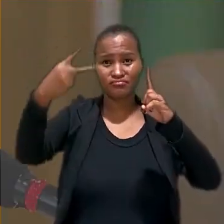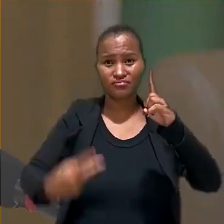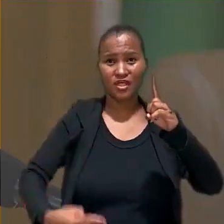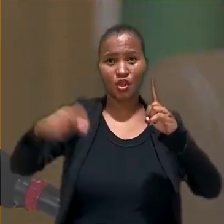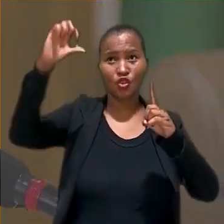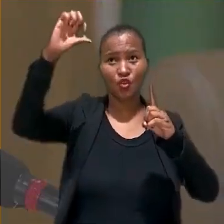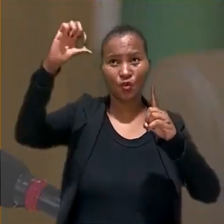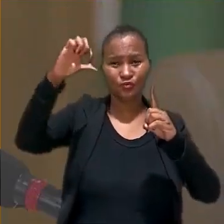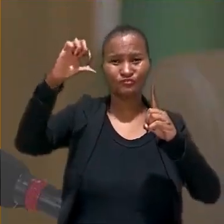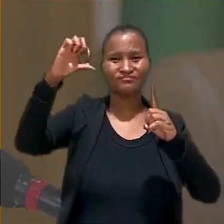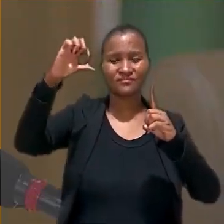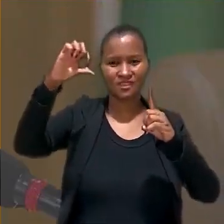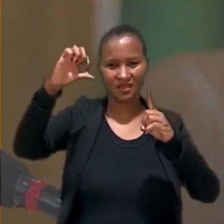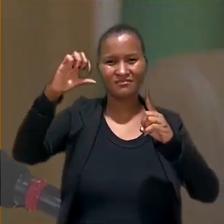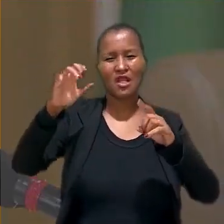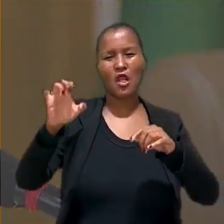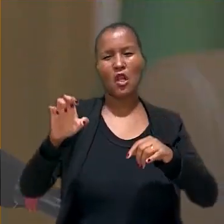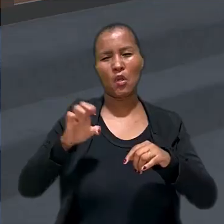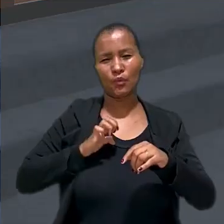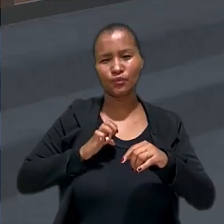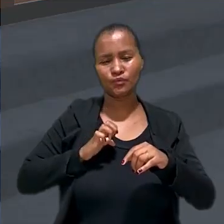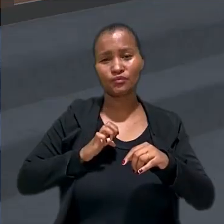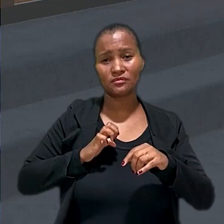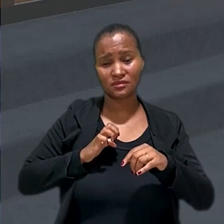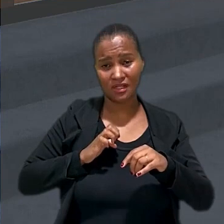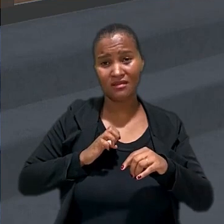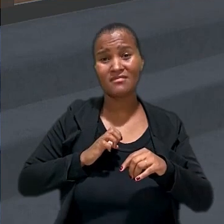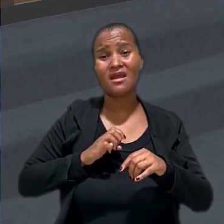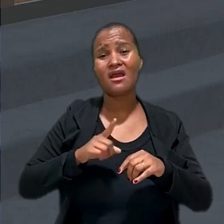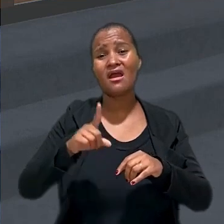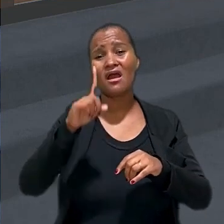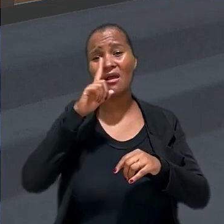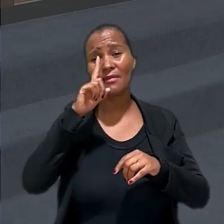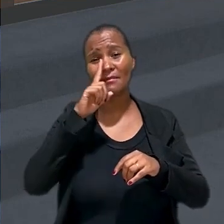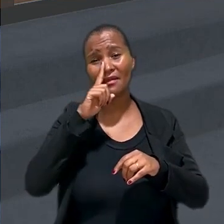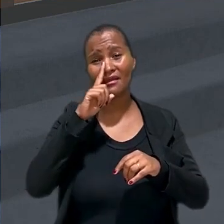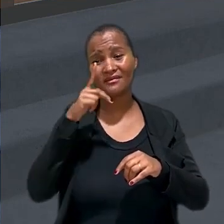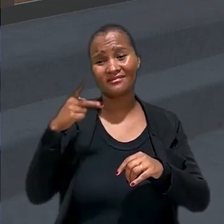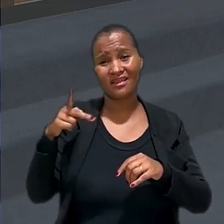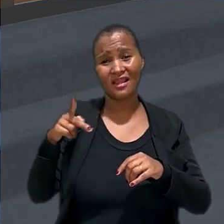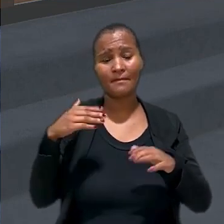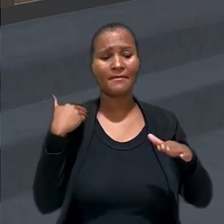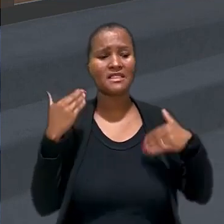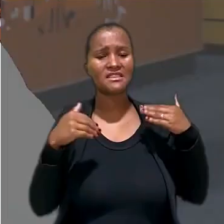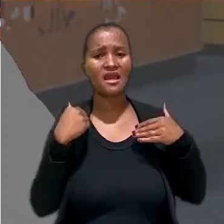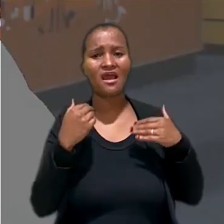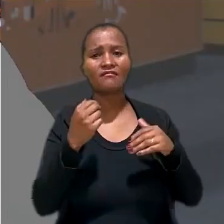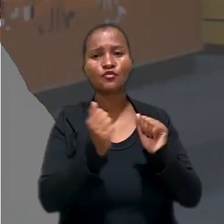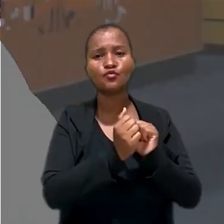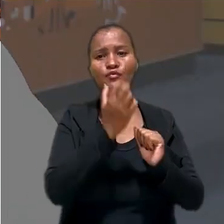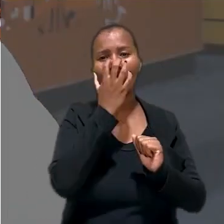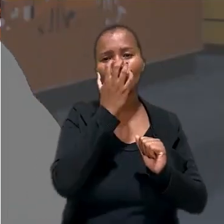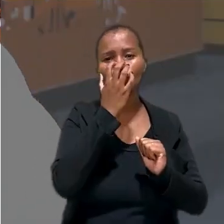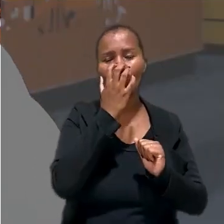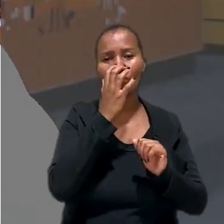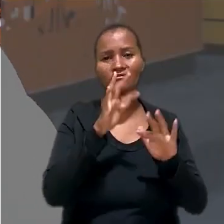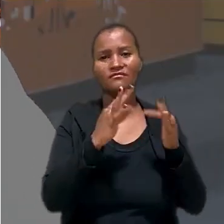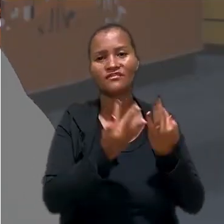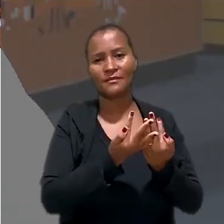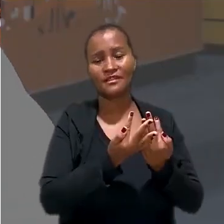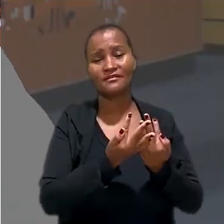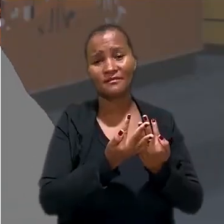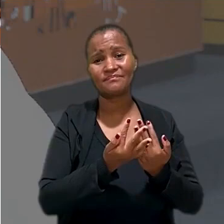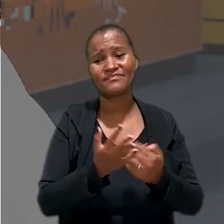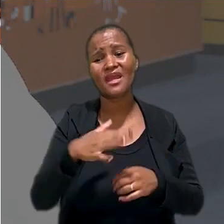nono andar de um prédio de luxo, em Recife, enquanto a mãe passeava com o cachorro da família. A maioria das mulheres que trabalham como